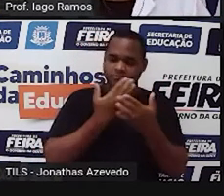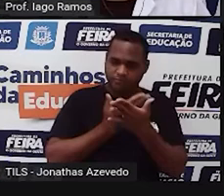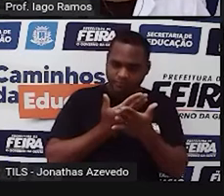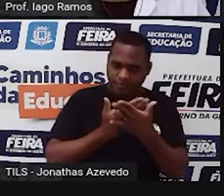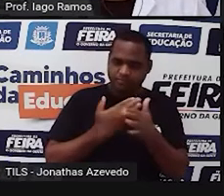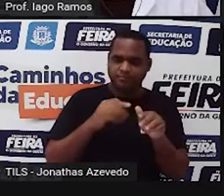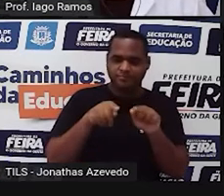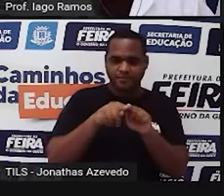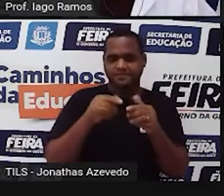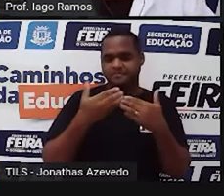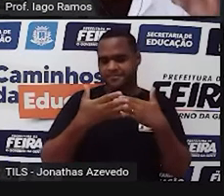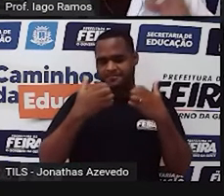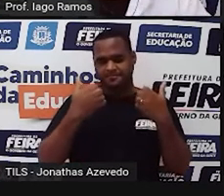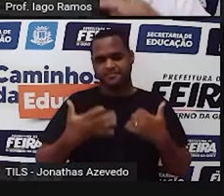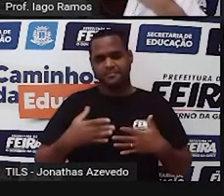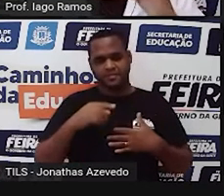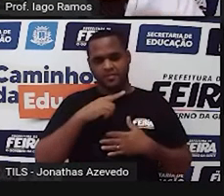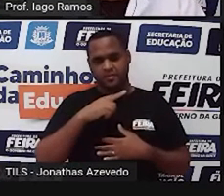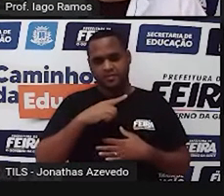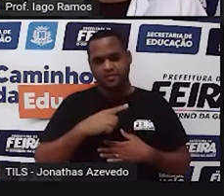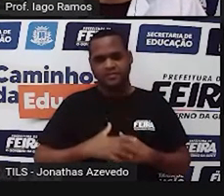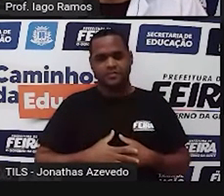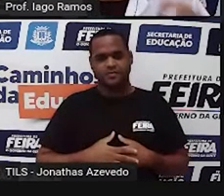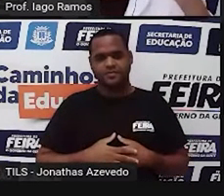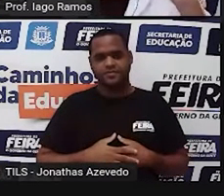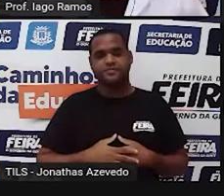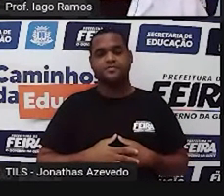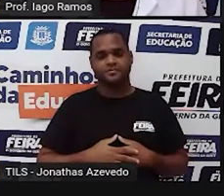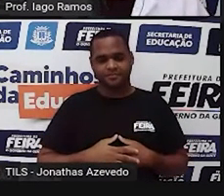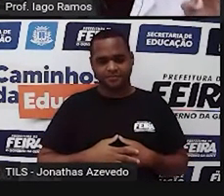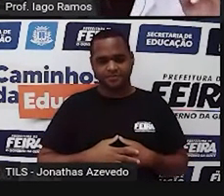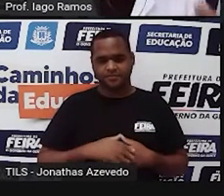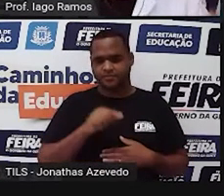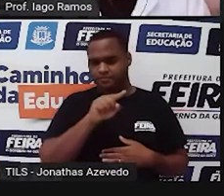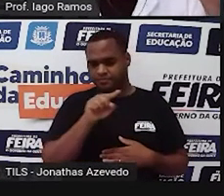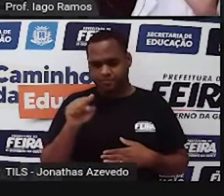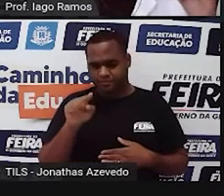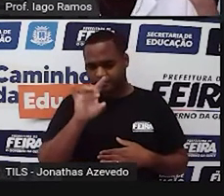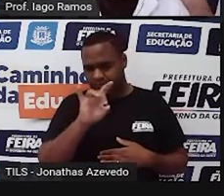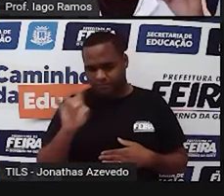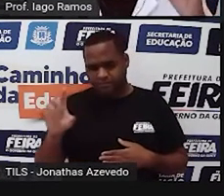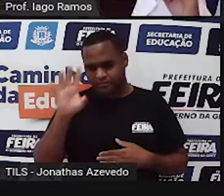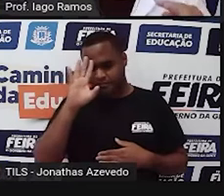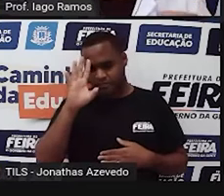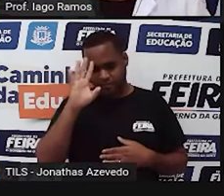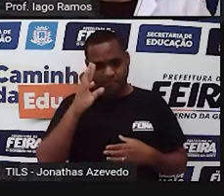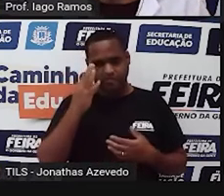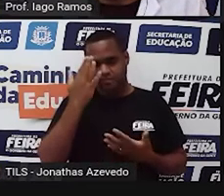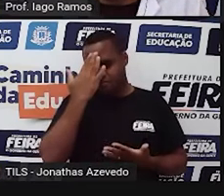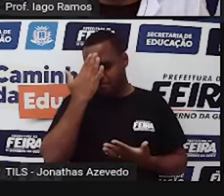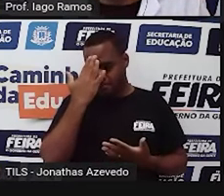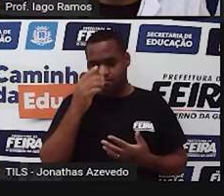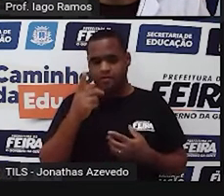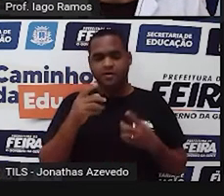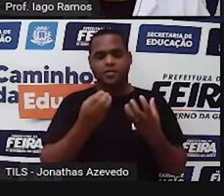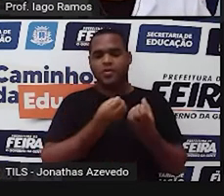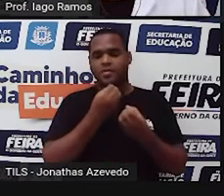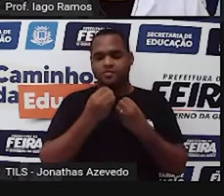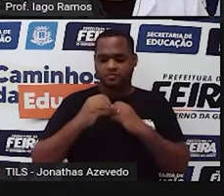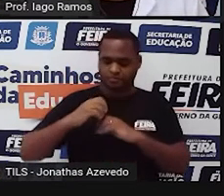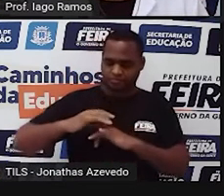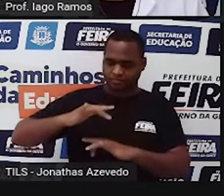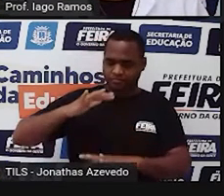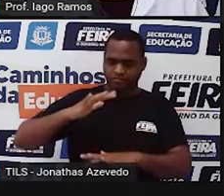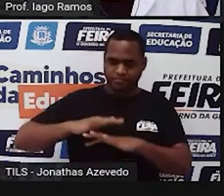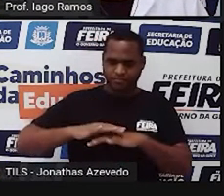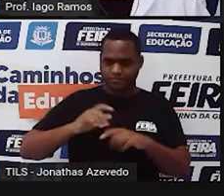aqui nessa aula. O quanto é que você sabe sobre medidas de volume? A